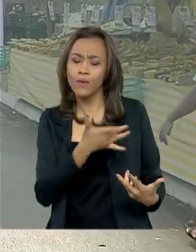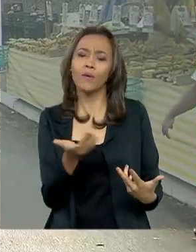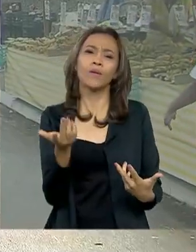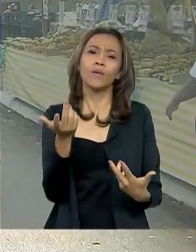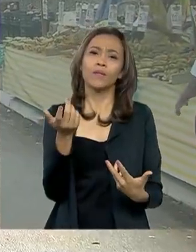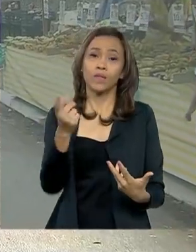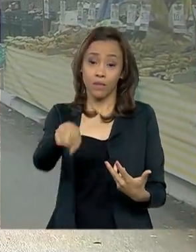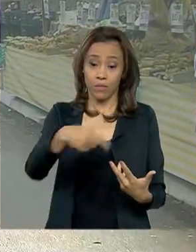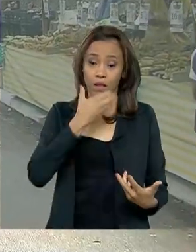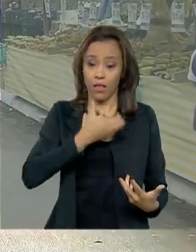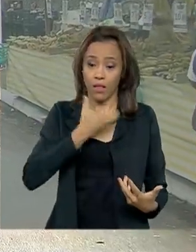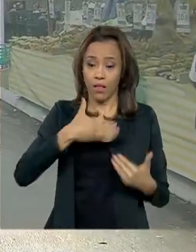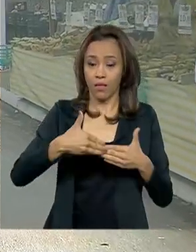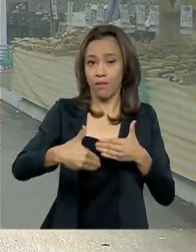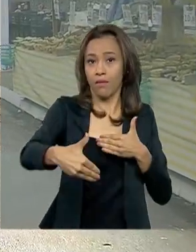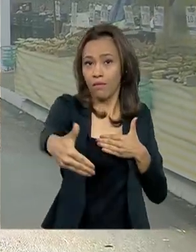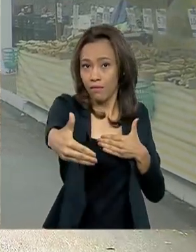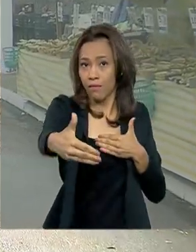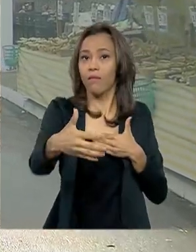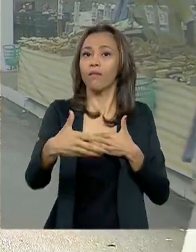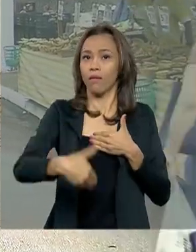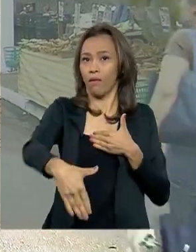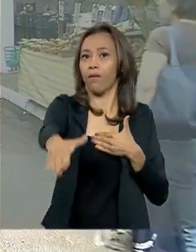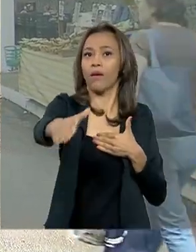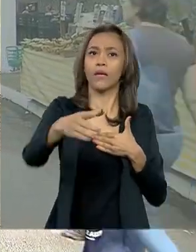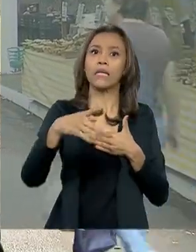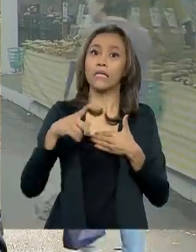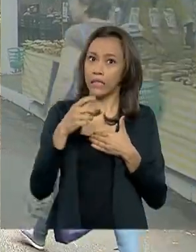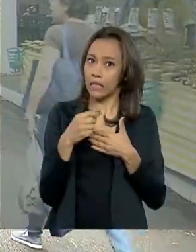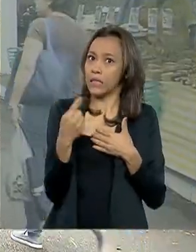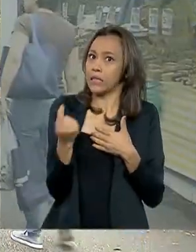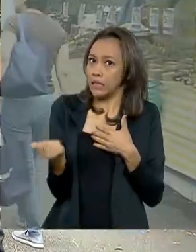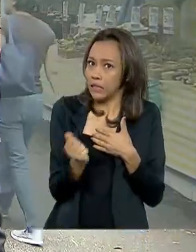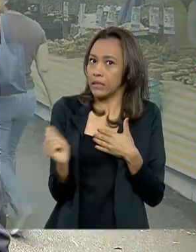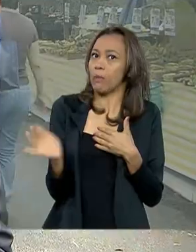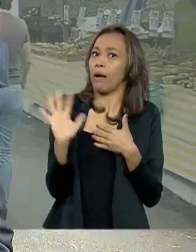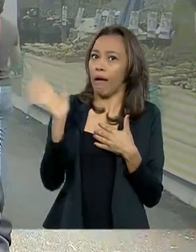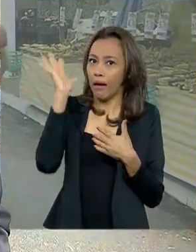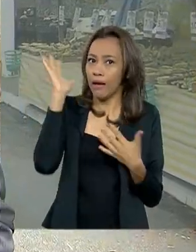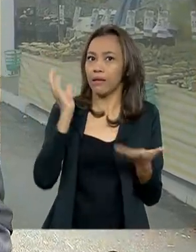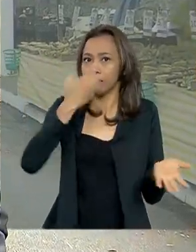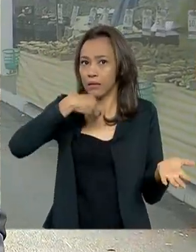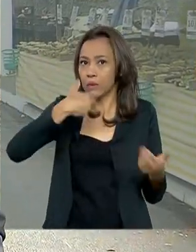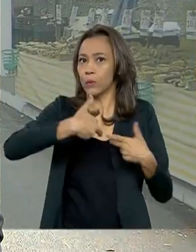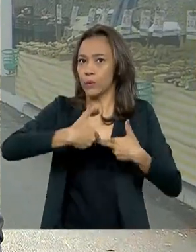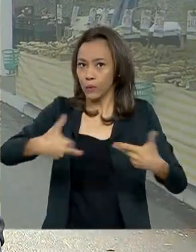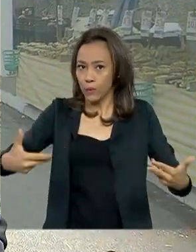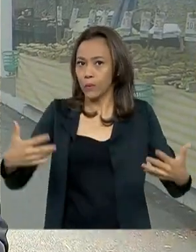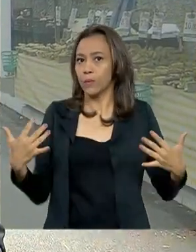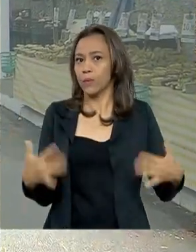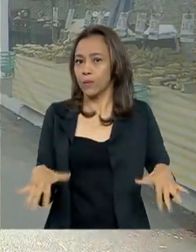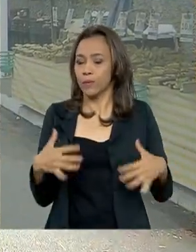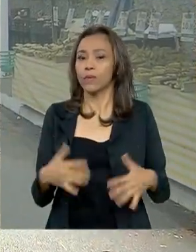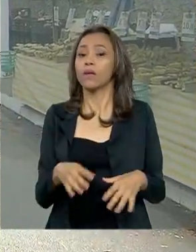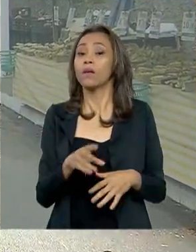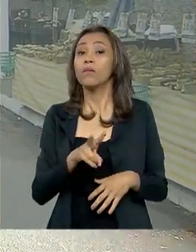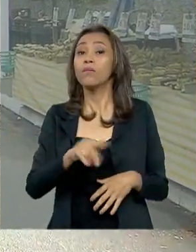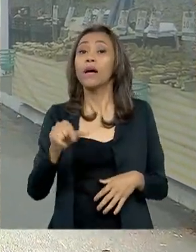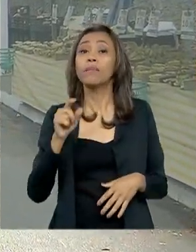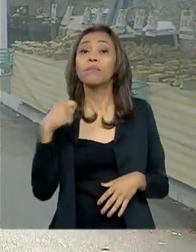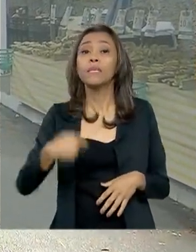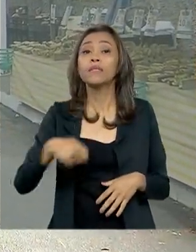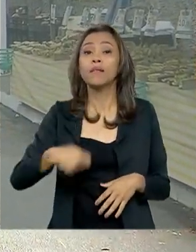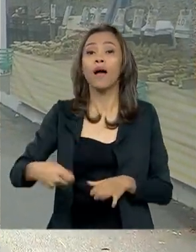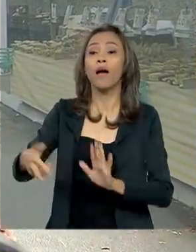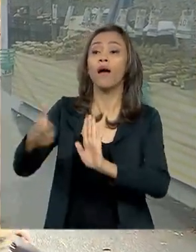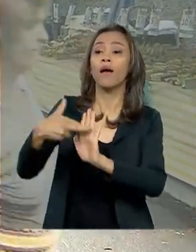de fim de ano, além de desembolsar um dinheiro bom, porque as frutas são bem caras, né, Renata? Vão ter também de exigir esse